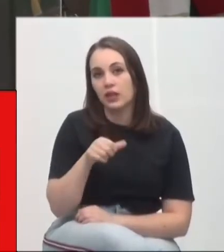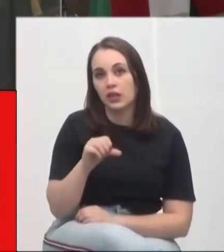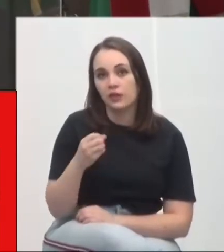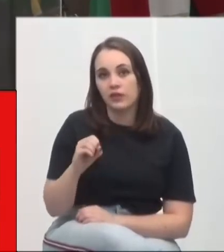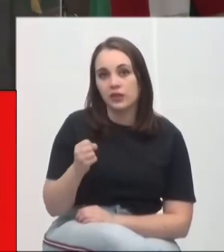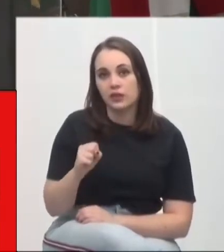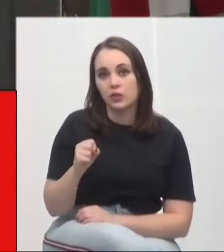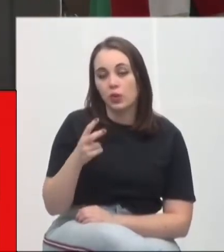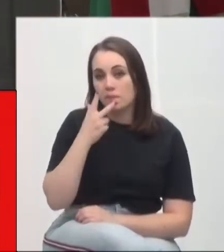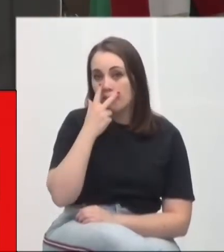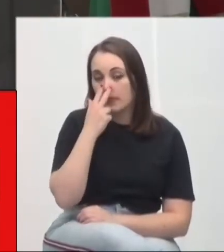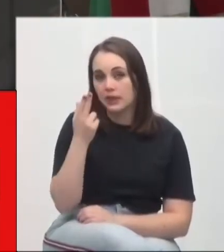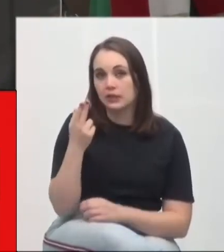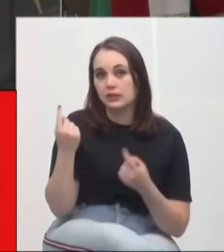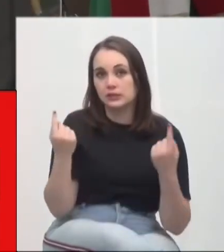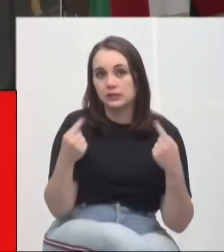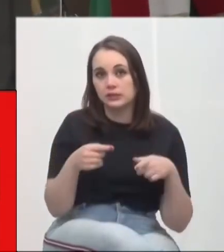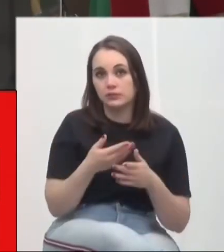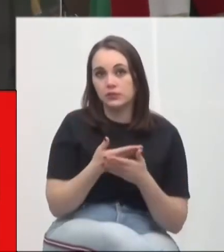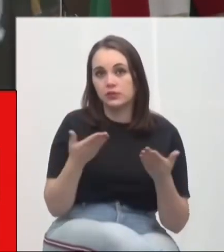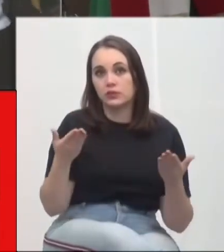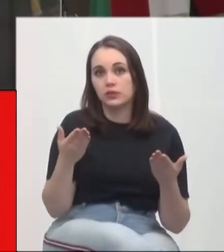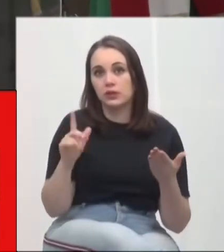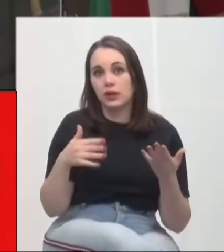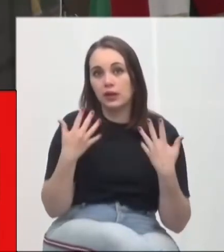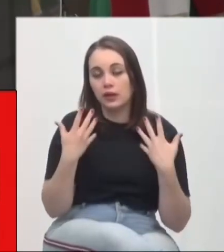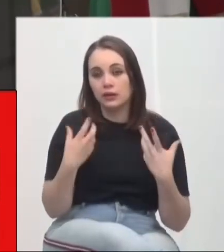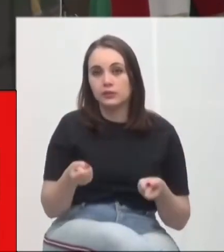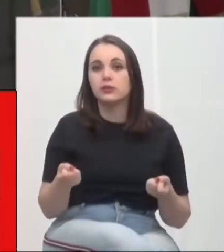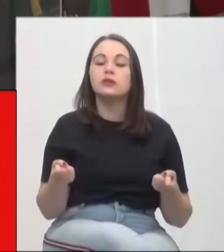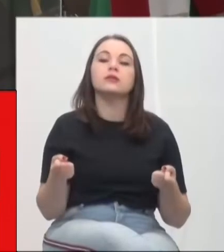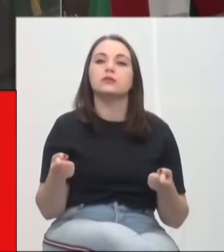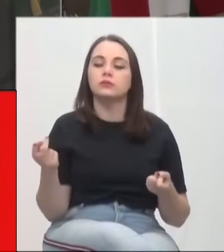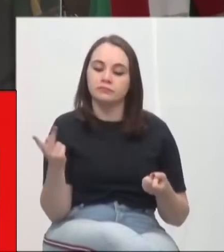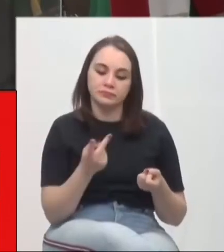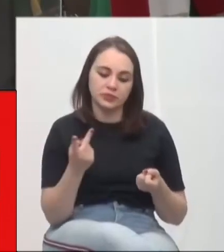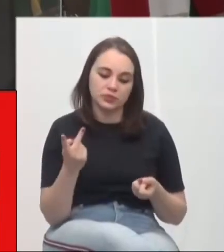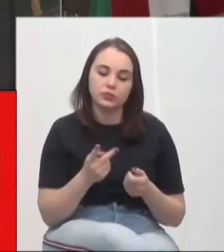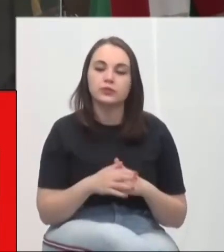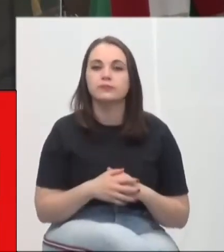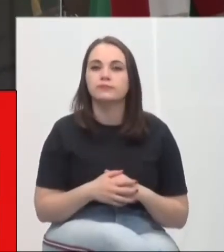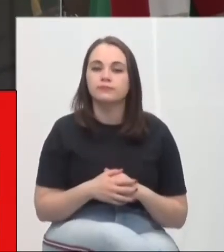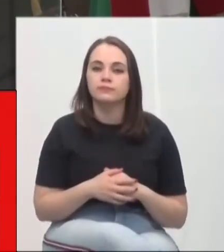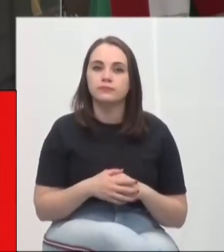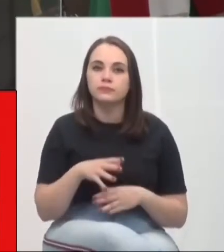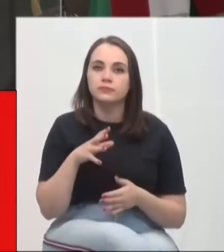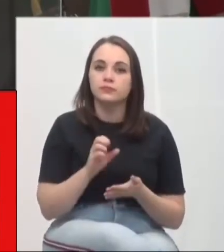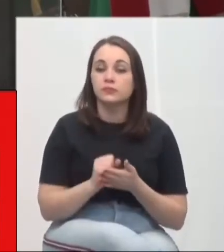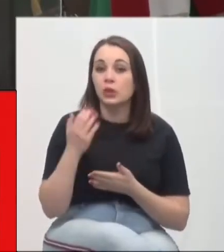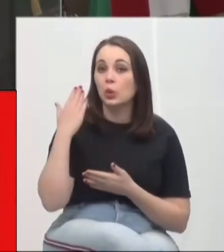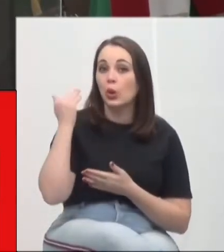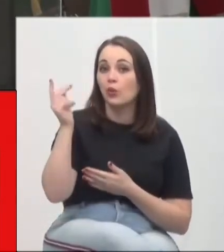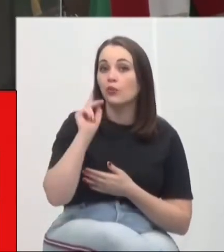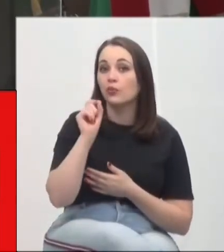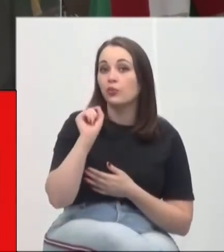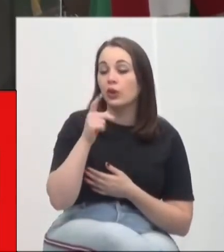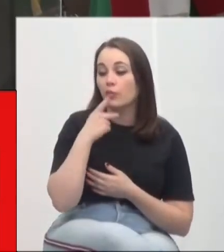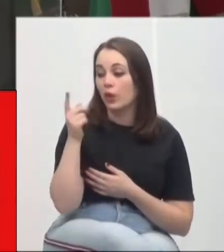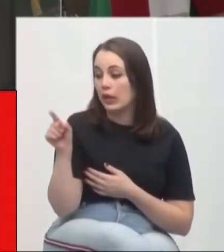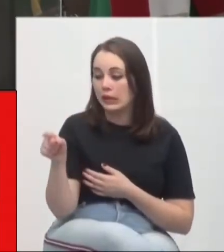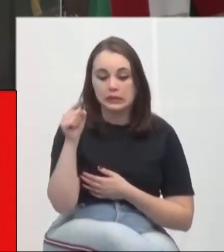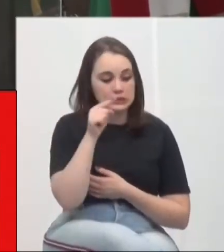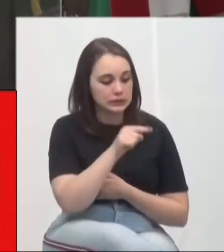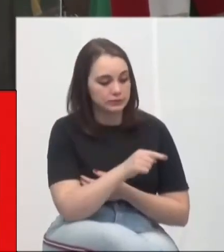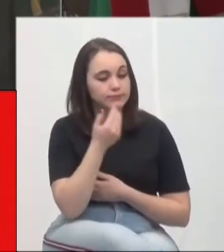dos pareceres dos Disput Boards são aceitos pelas partes e os registros de sucesso apontam que as partes entendem